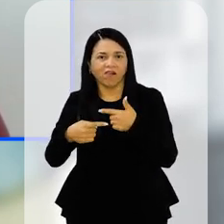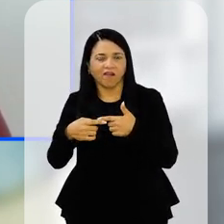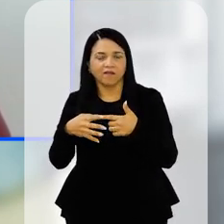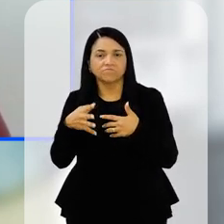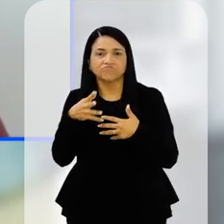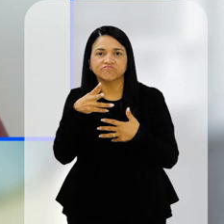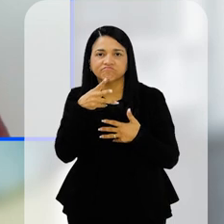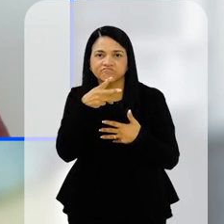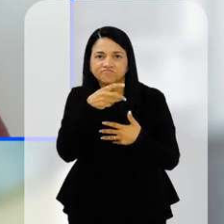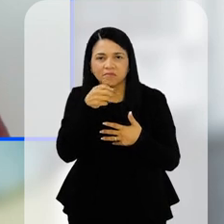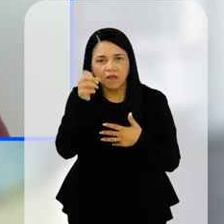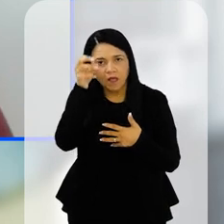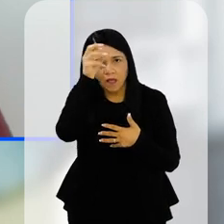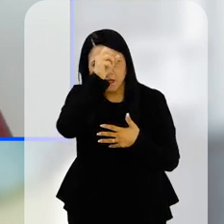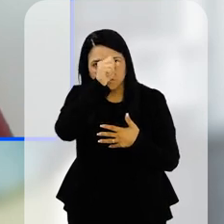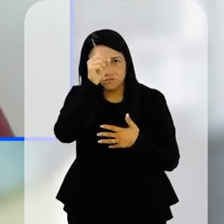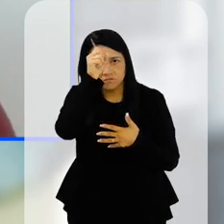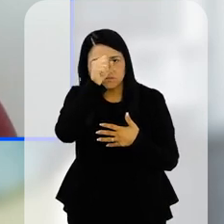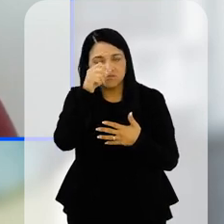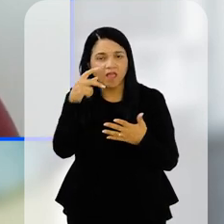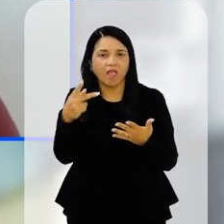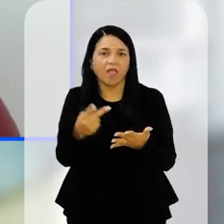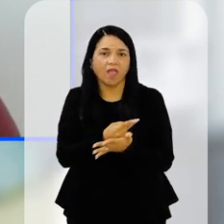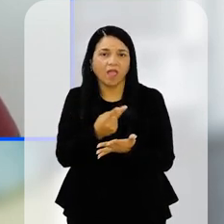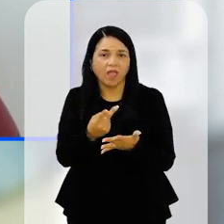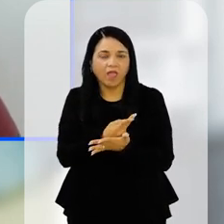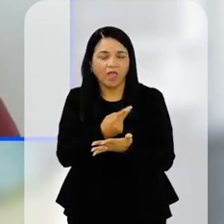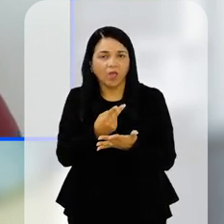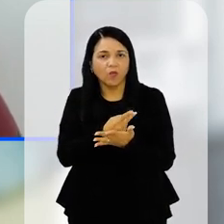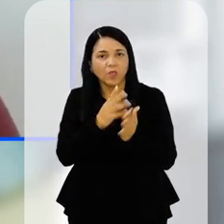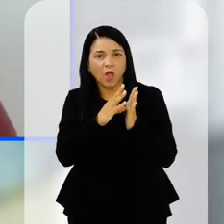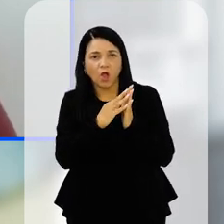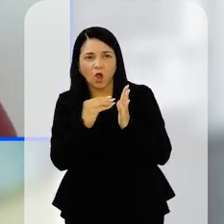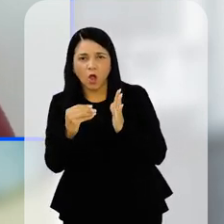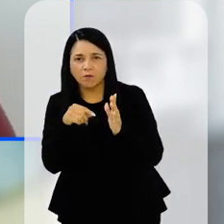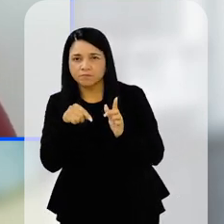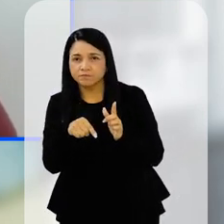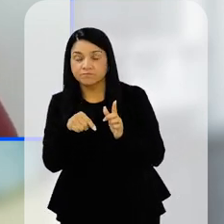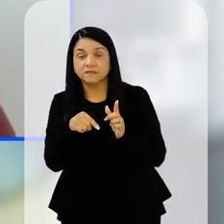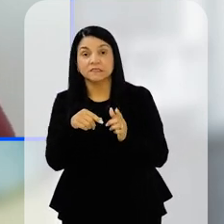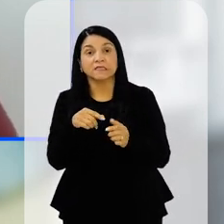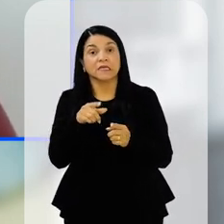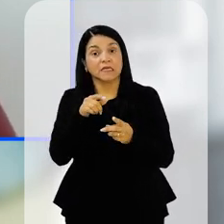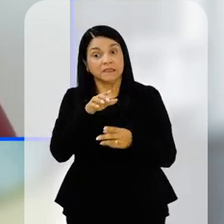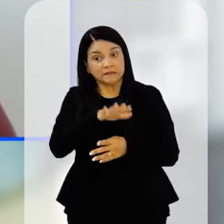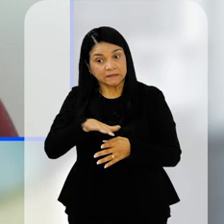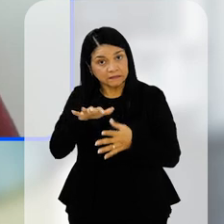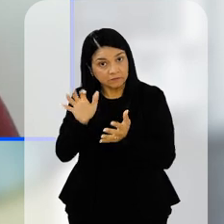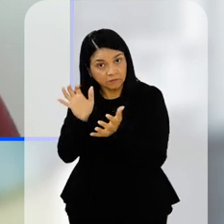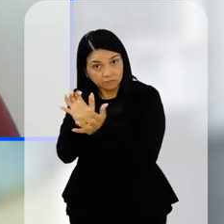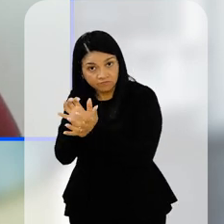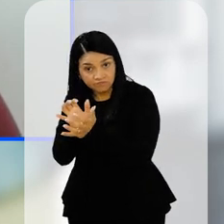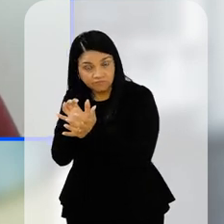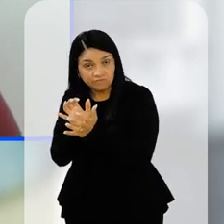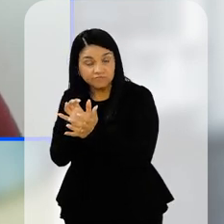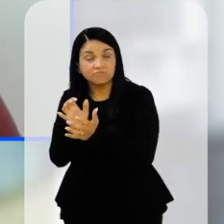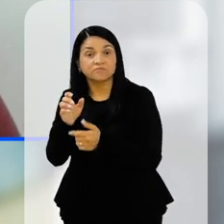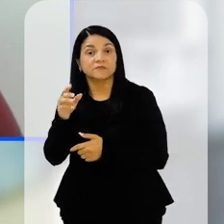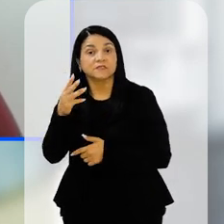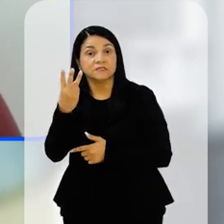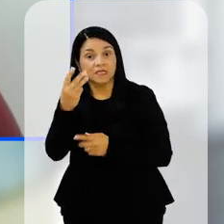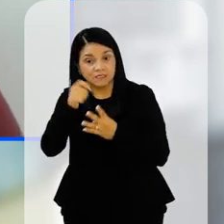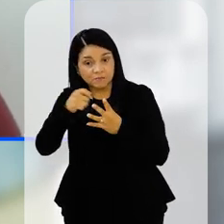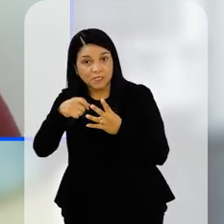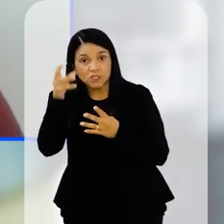velocidade, voltaram a cometer alguns erros no espelhamento, mas as crianças que dormiram três meses depois, mantinham